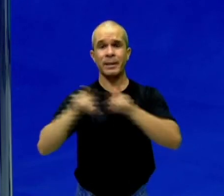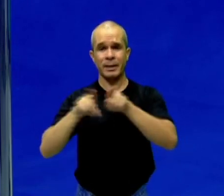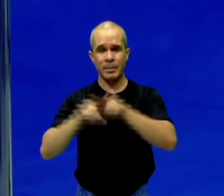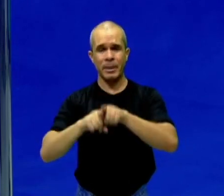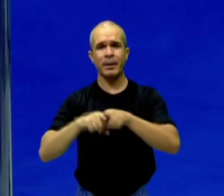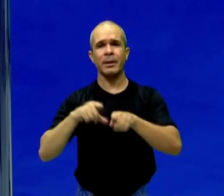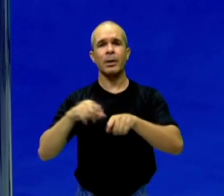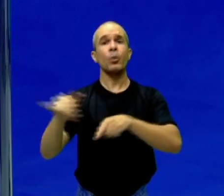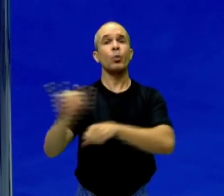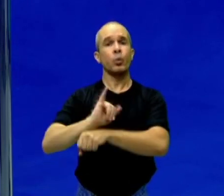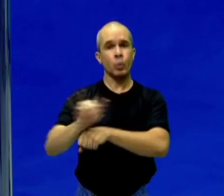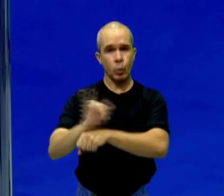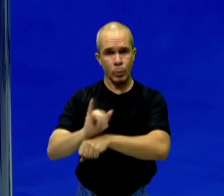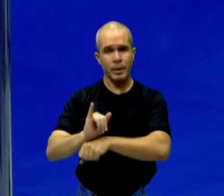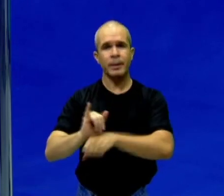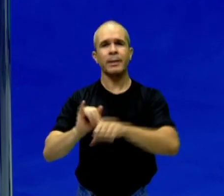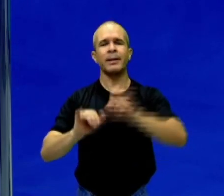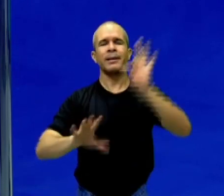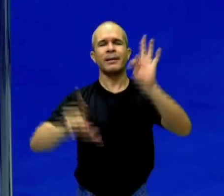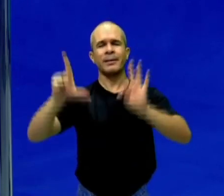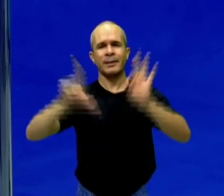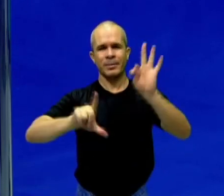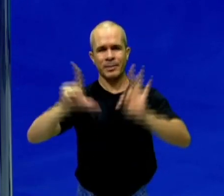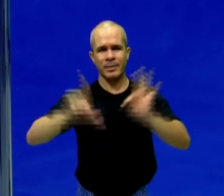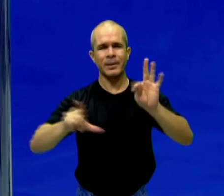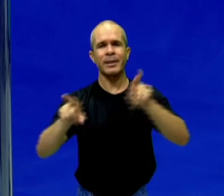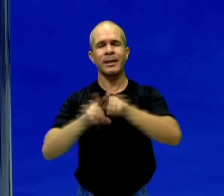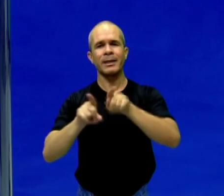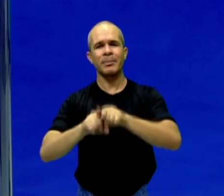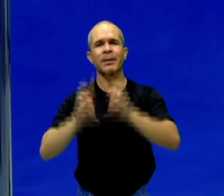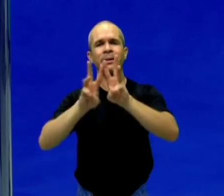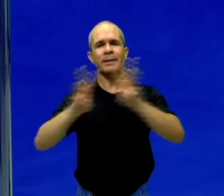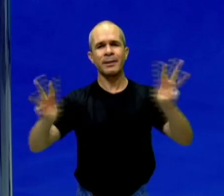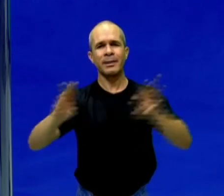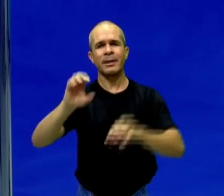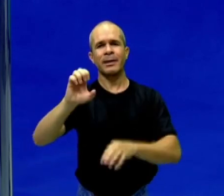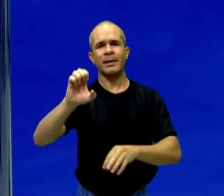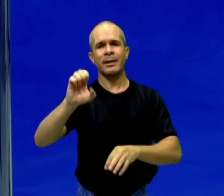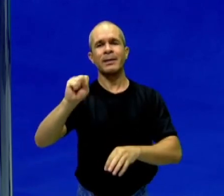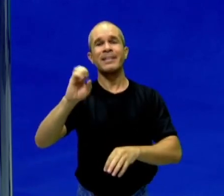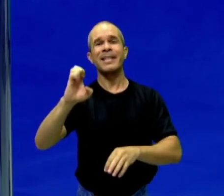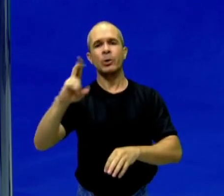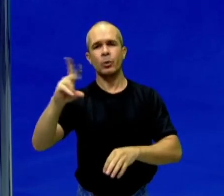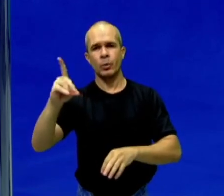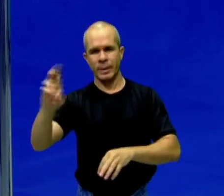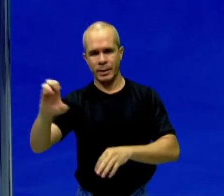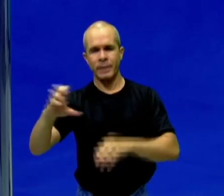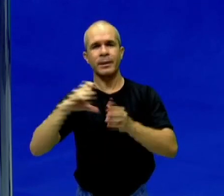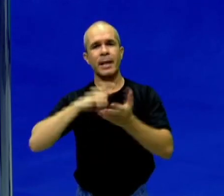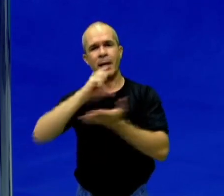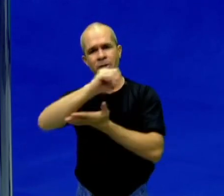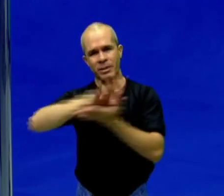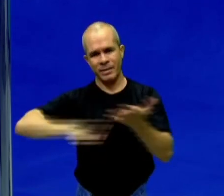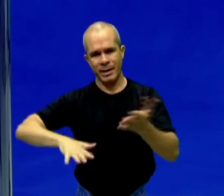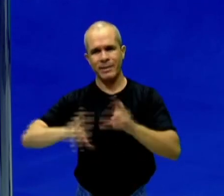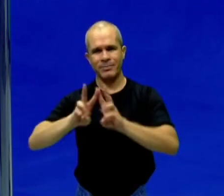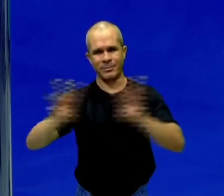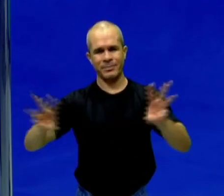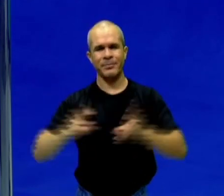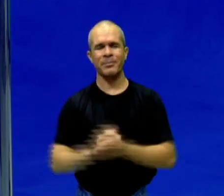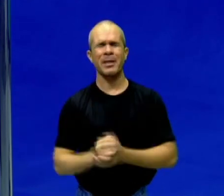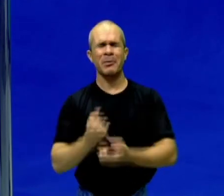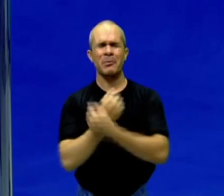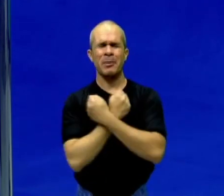no canal YouTube da TV Brasil Central e no site Seduc Façam as Atividades, lá também no portal NetEscola.